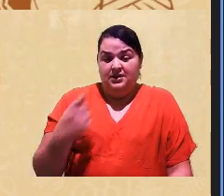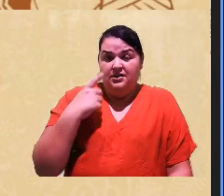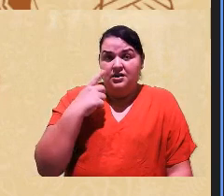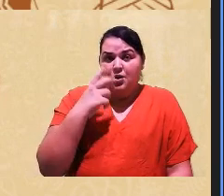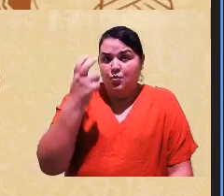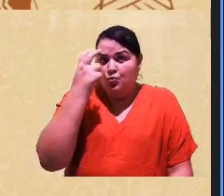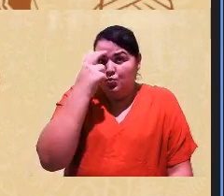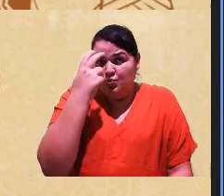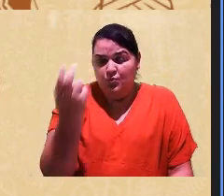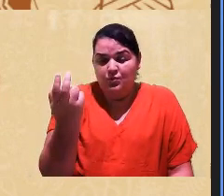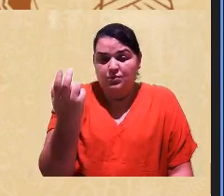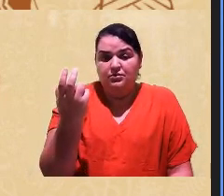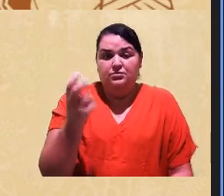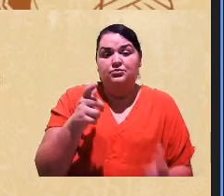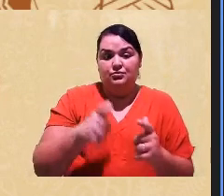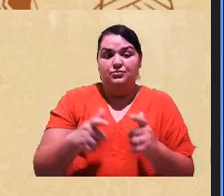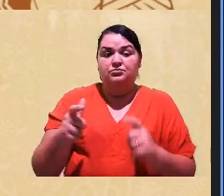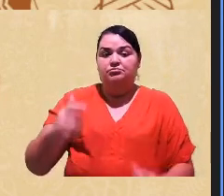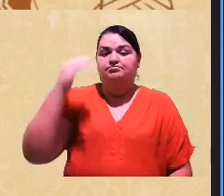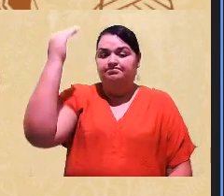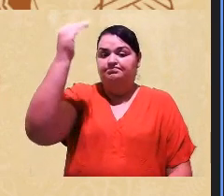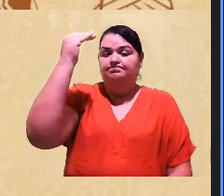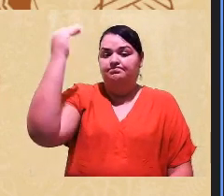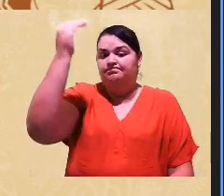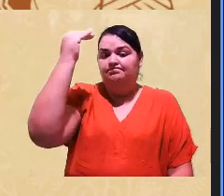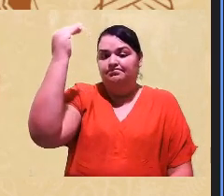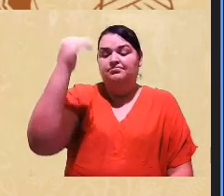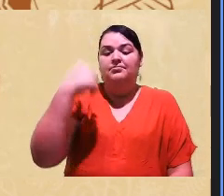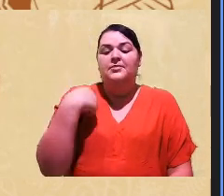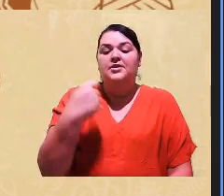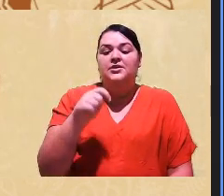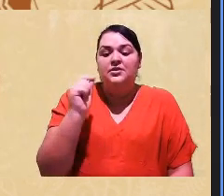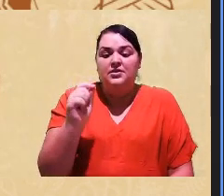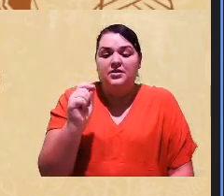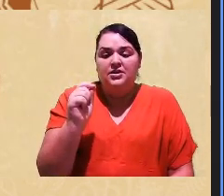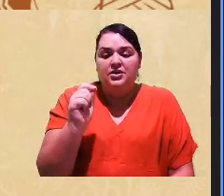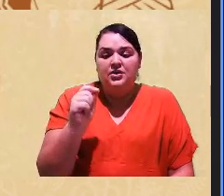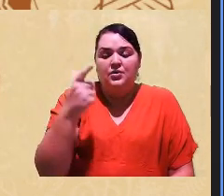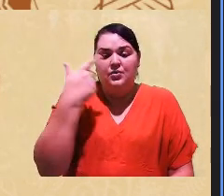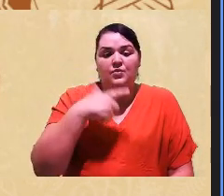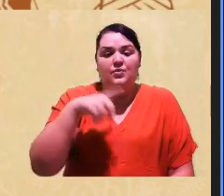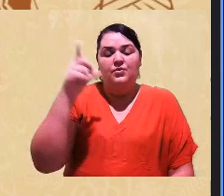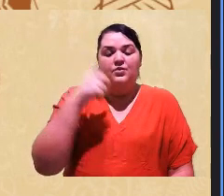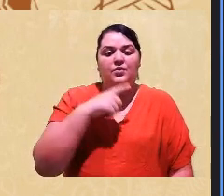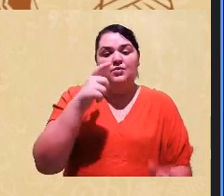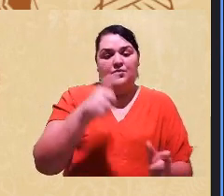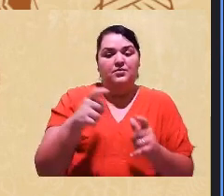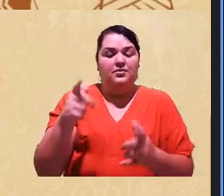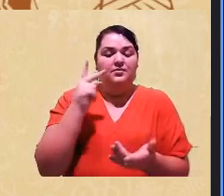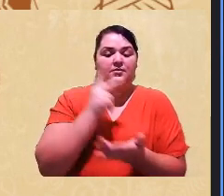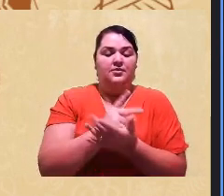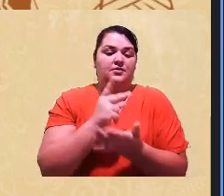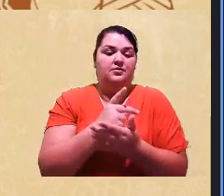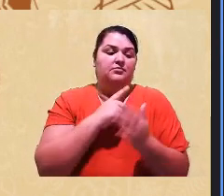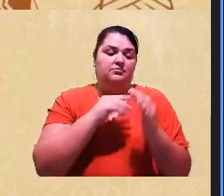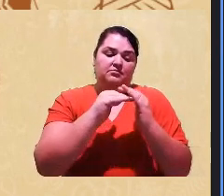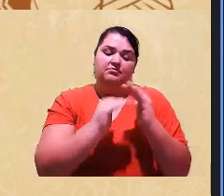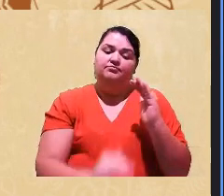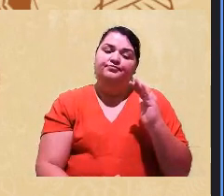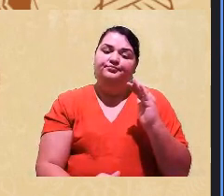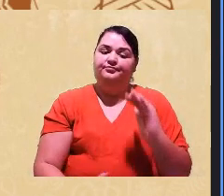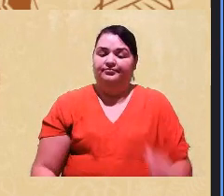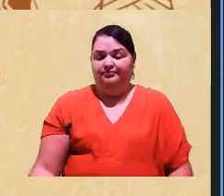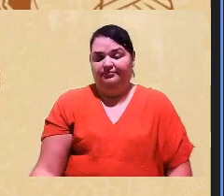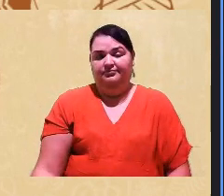num lugar de superioridade eu vou precisar que a outra ocupe esse lugar de inferiorizada e claro